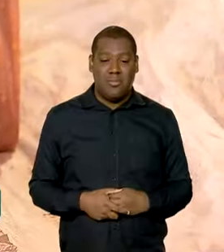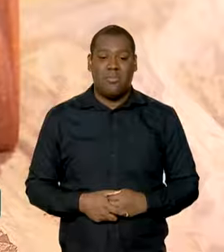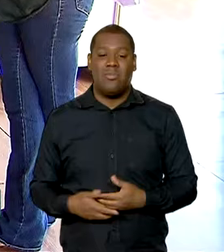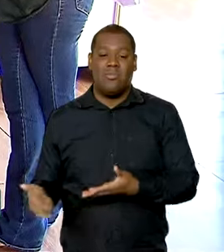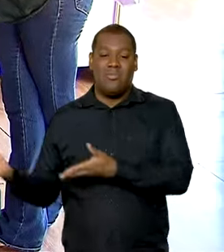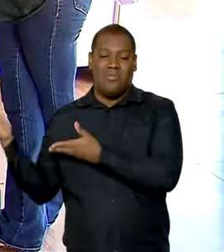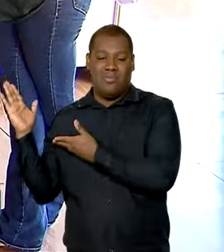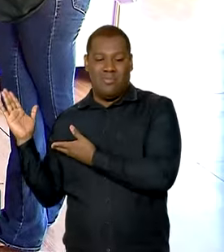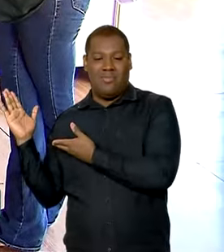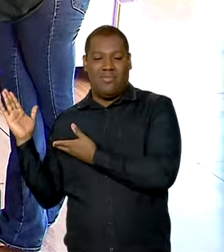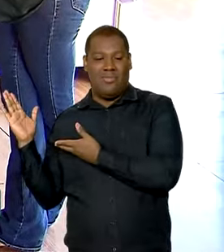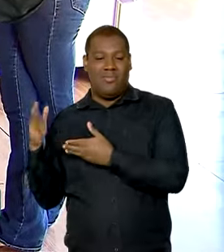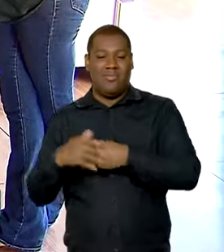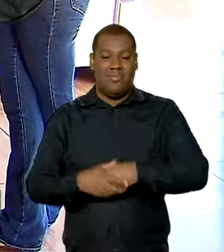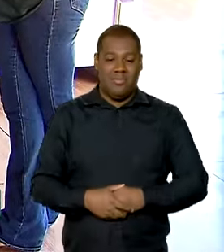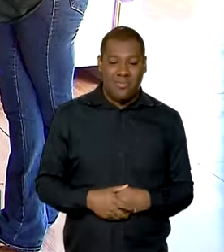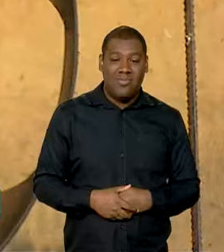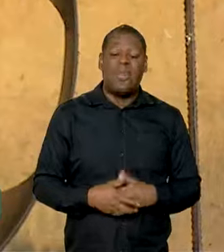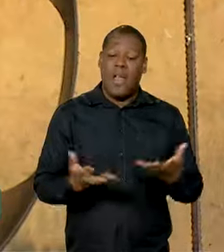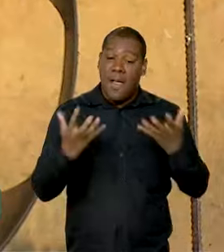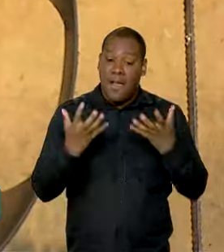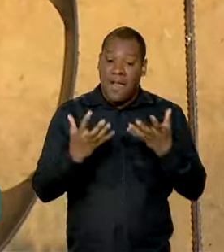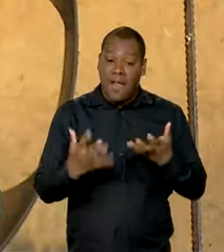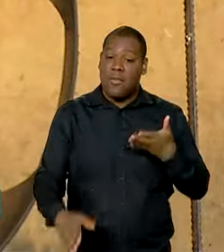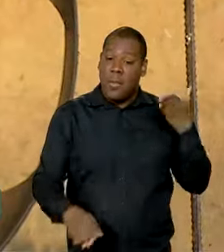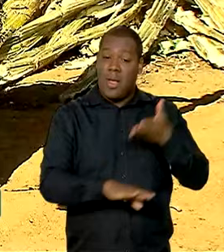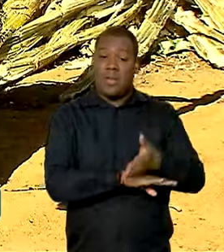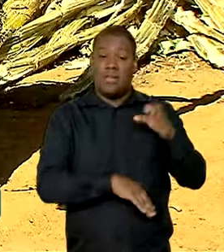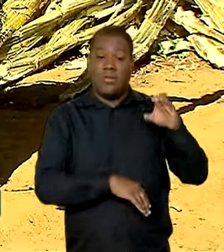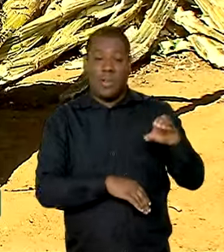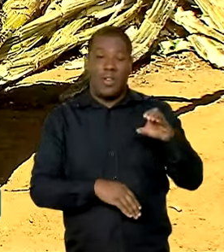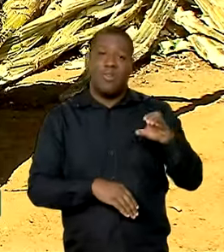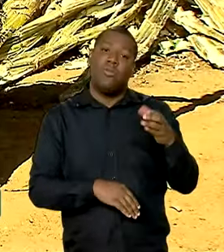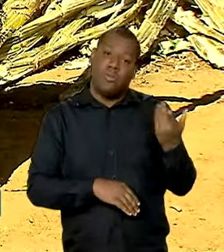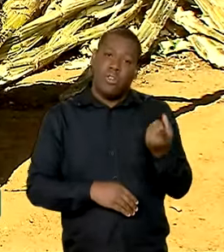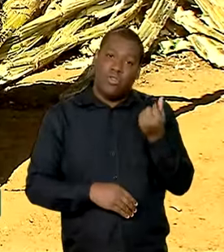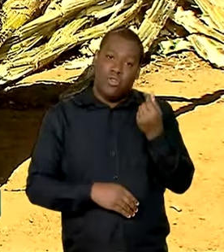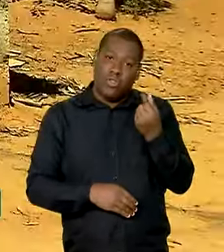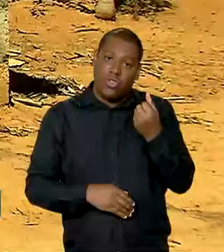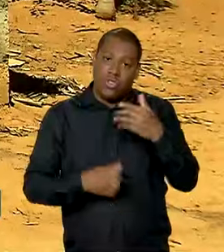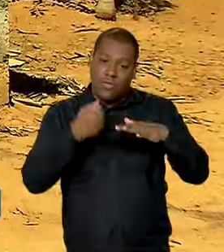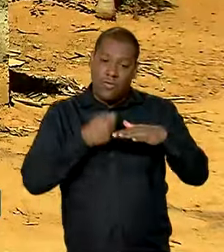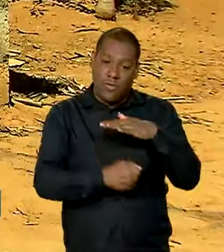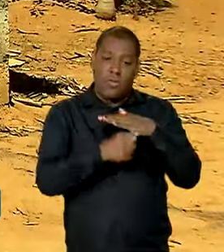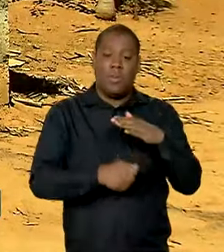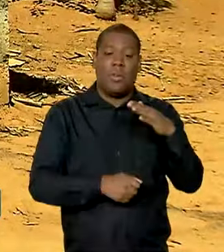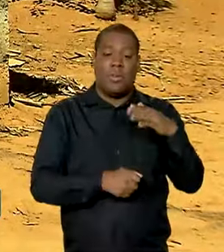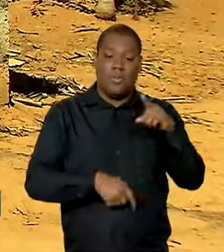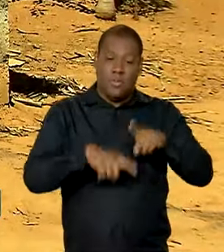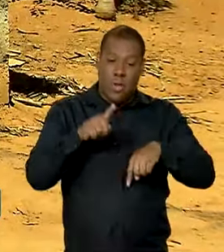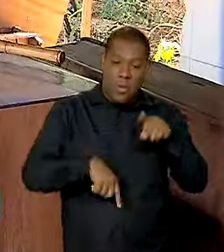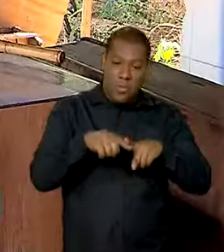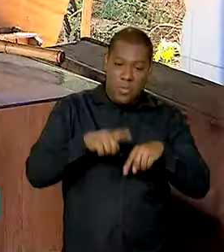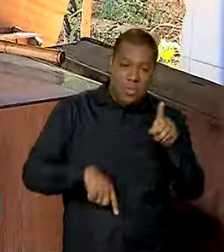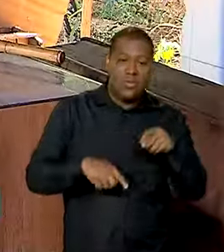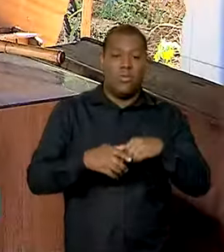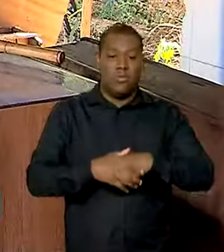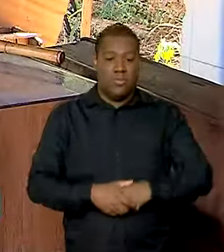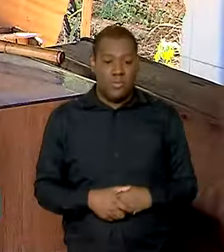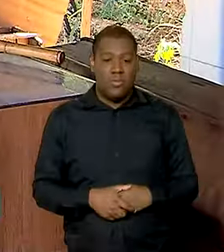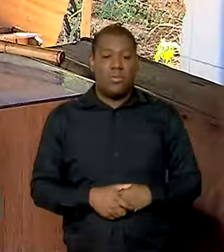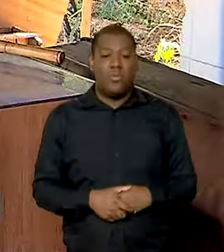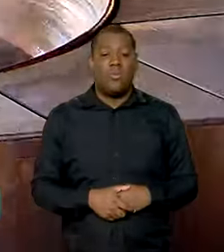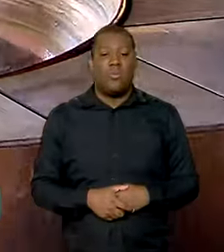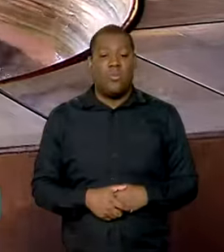rapaduras, uma linha de crédito para investir em maquinário vai ajudar a garantir a produção, que é uma das